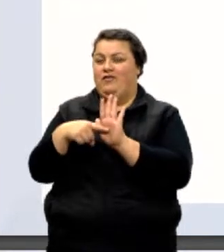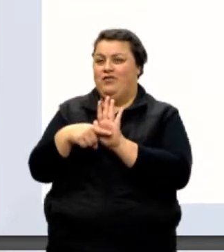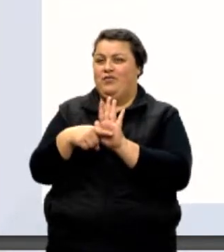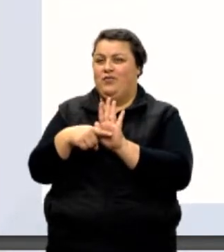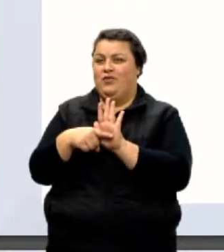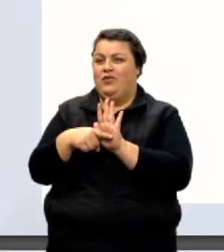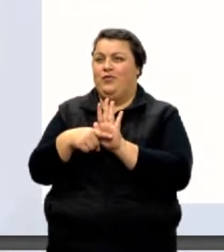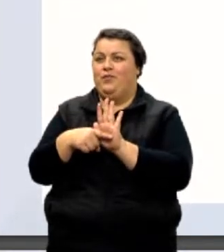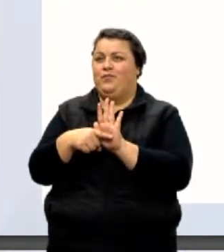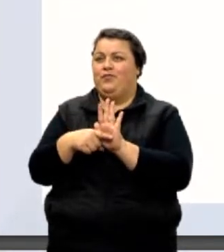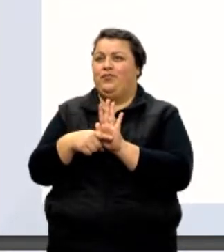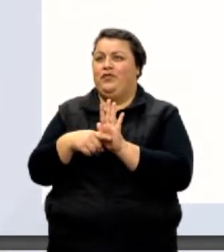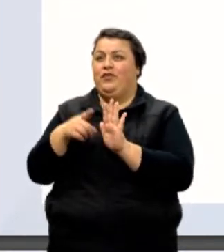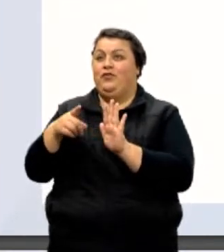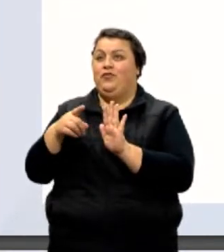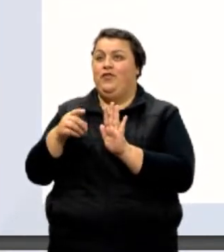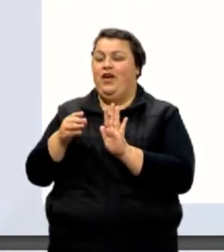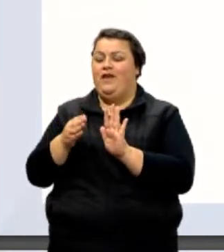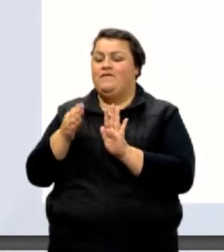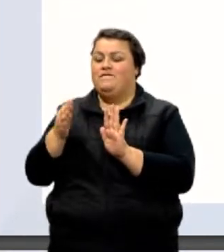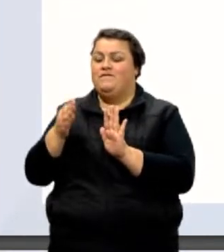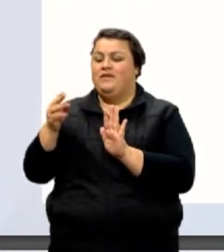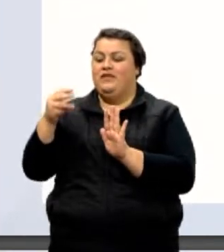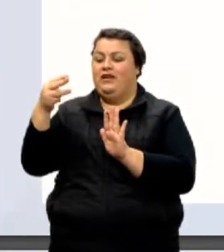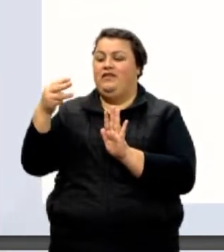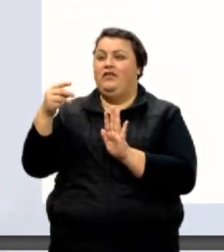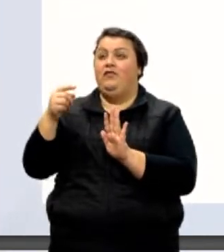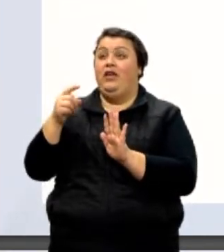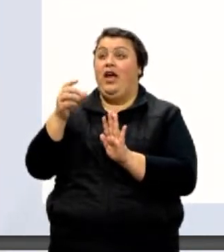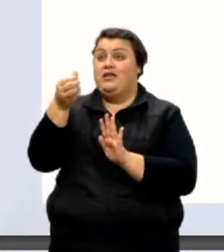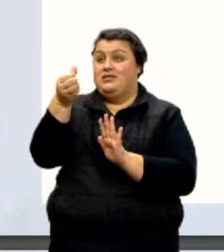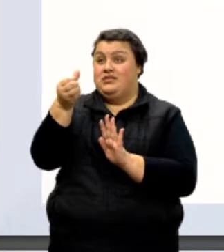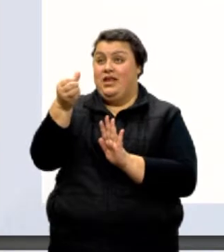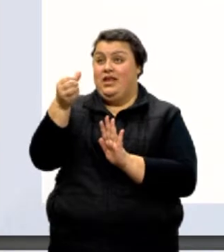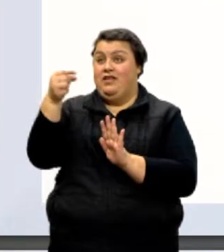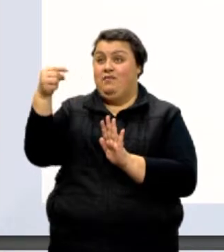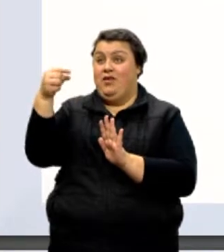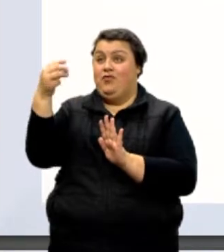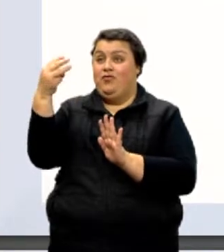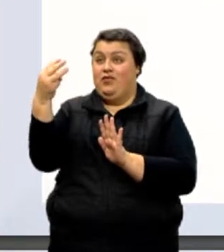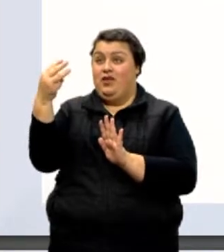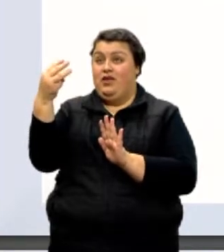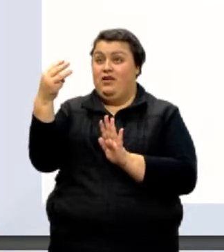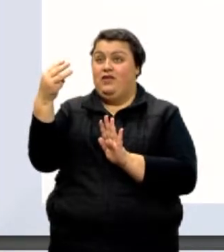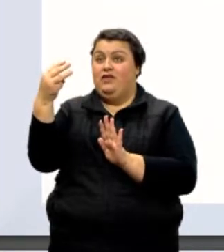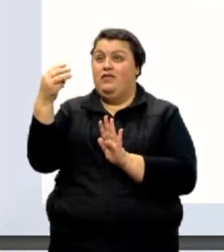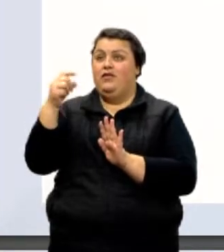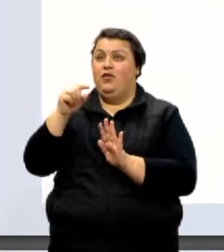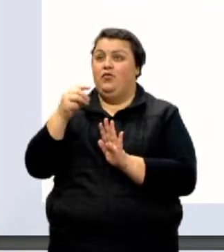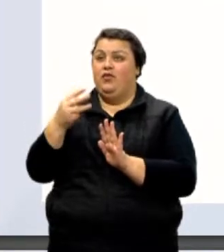do expoente três casas. Então fica 6 menos 3. Fazendo esse cálculo, 6 menos 3 é 3, nós temos ali